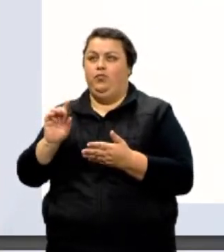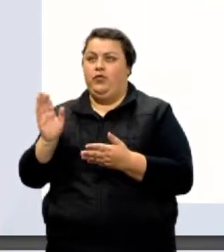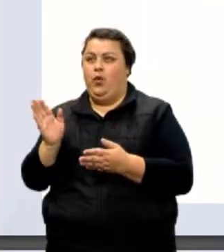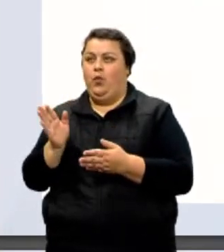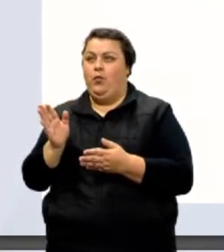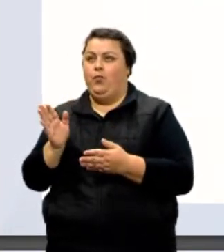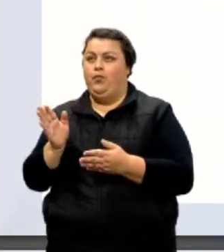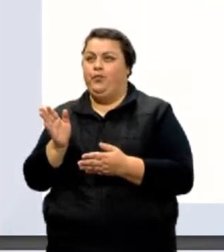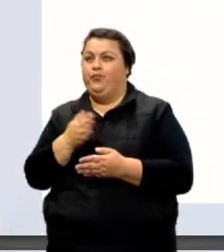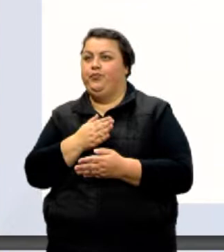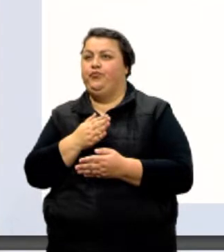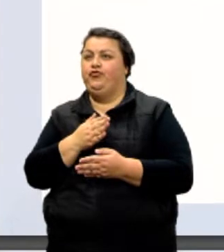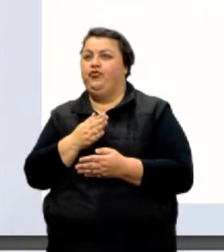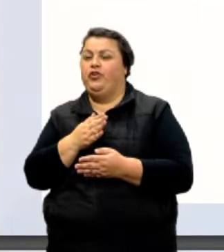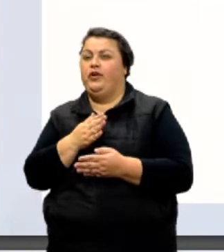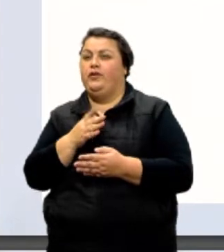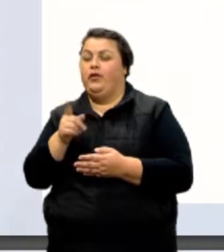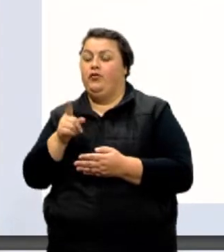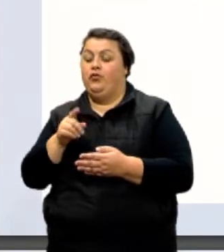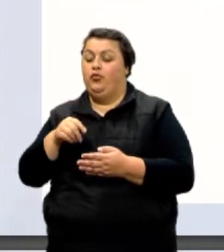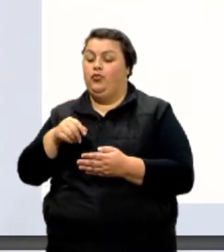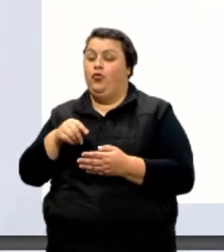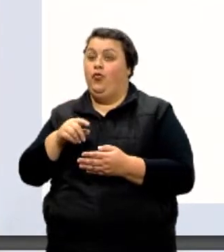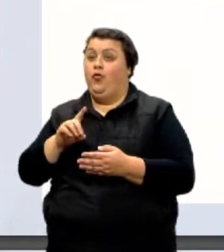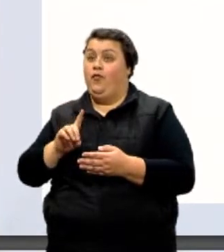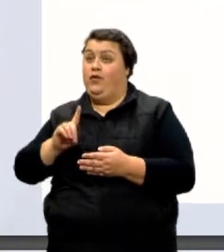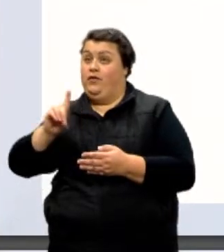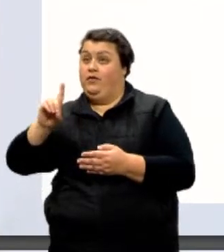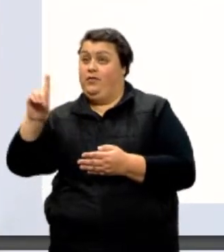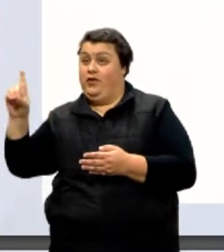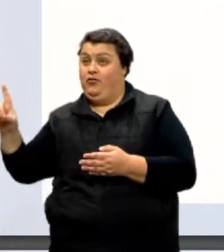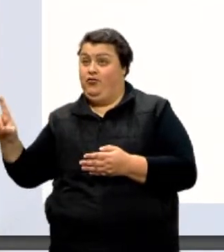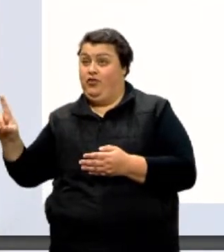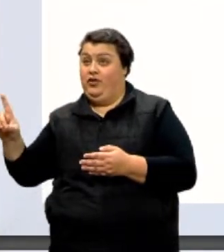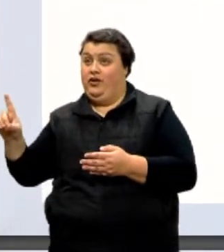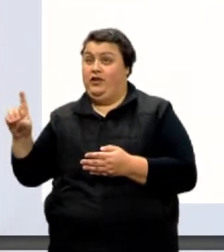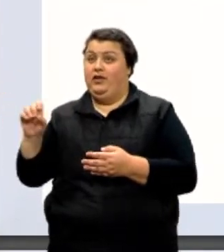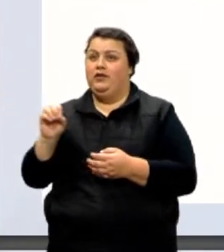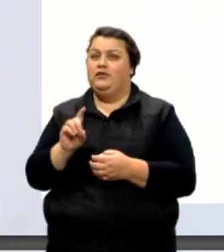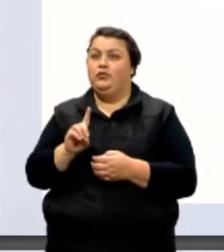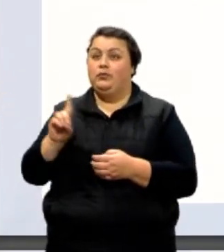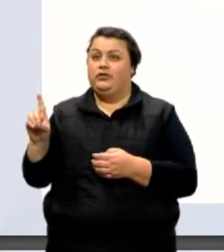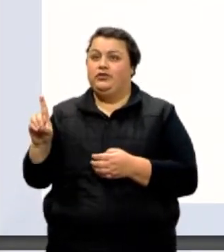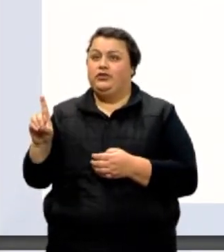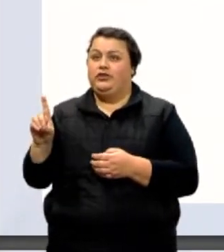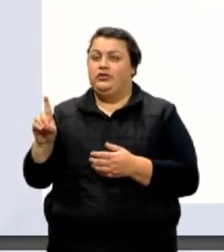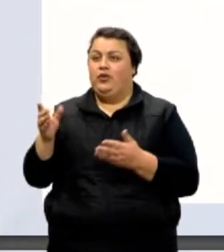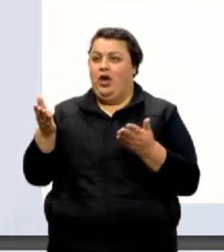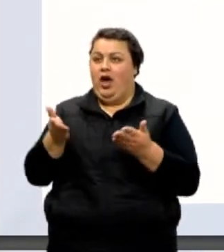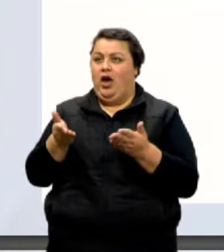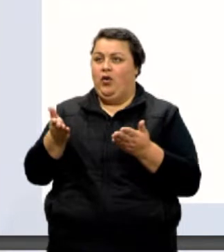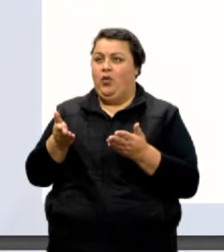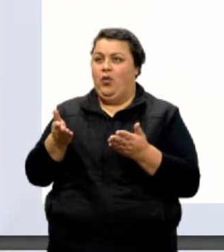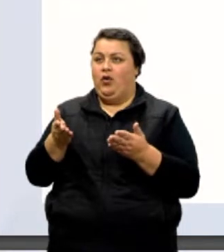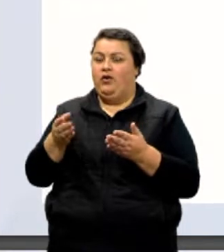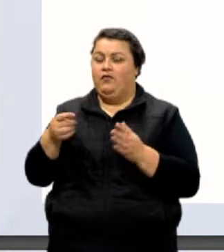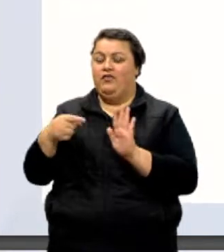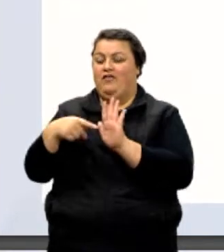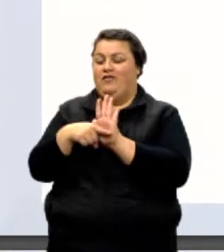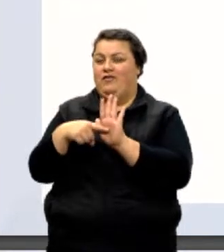Então, se tu andou para a direita, tu vai ter que fazer uma compensação no expoente. Desta vez é uma subtração. Tu vai subtrair